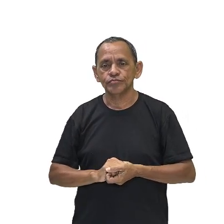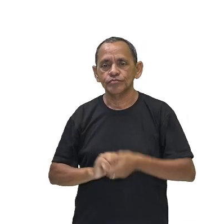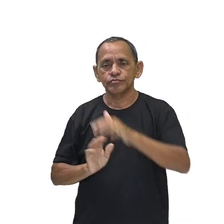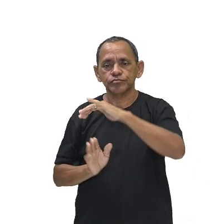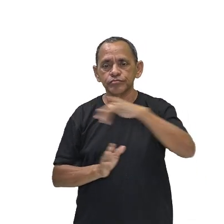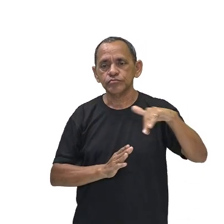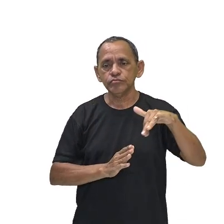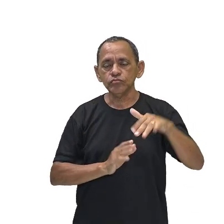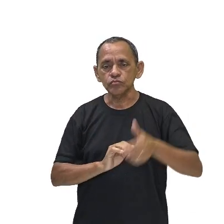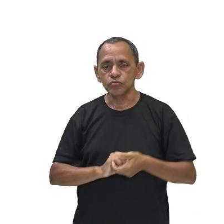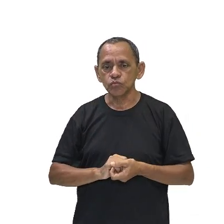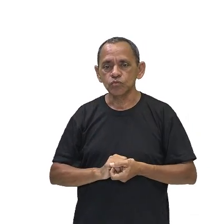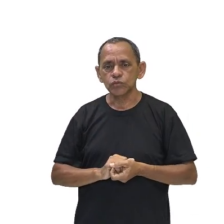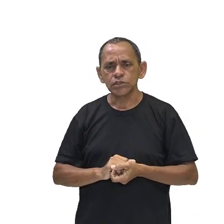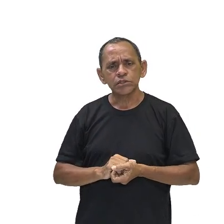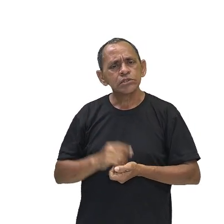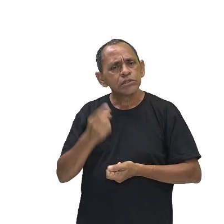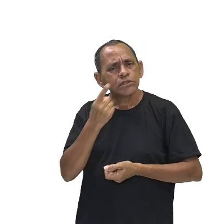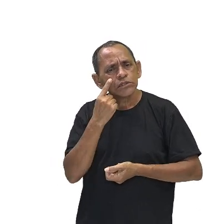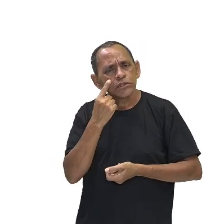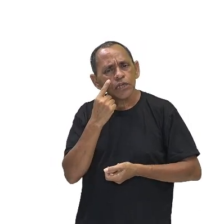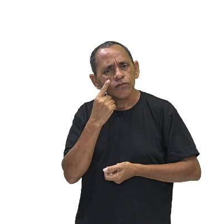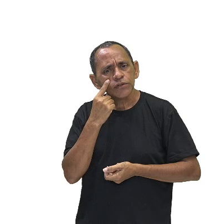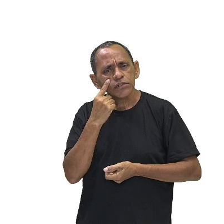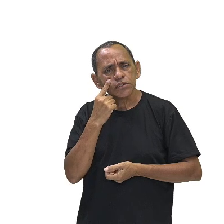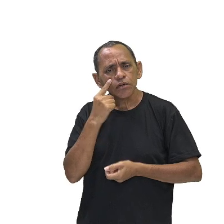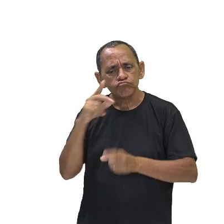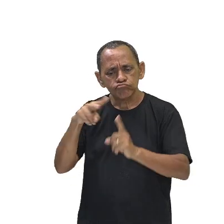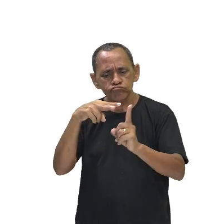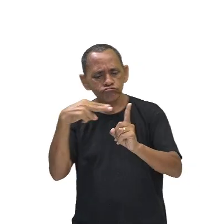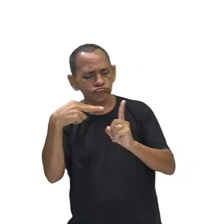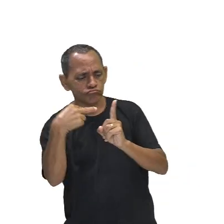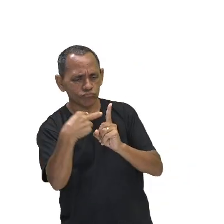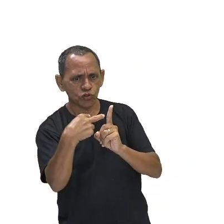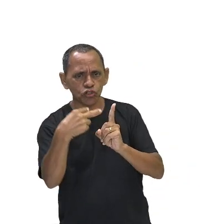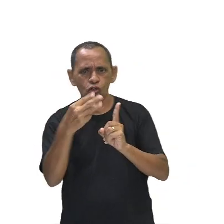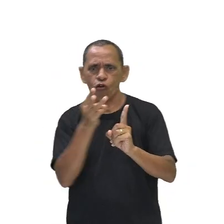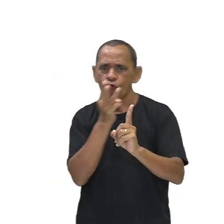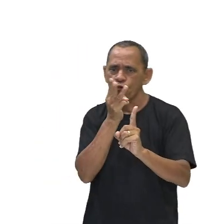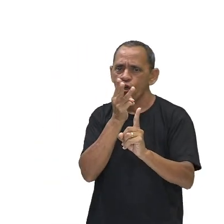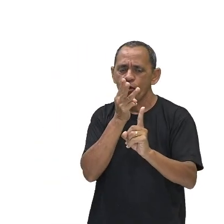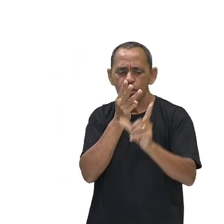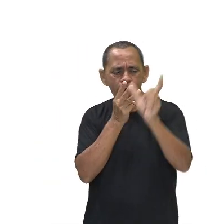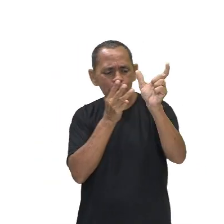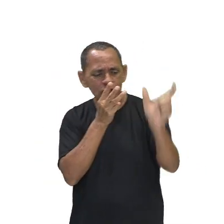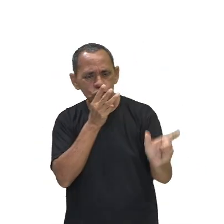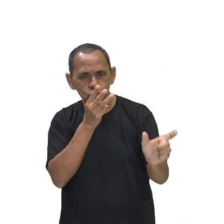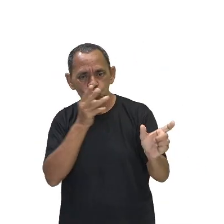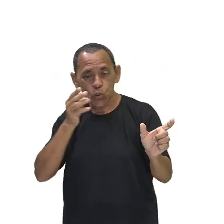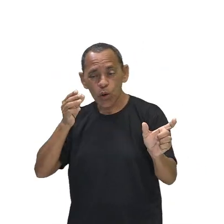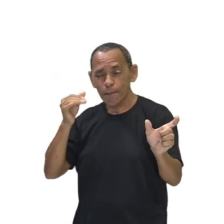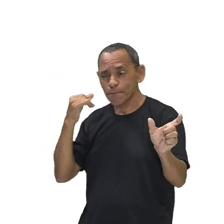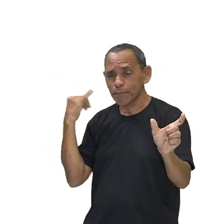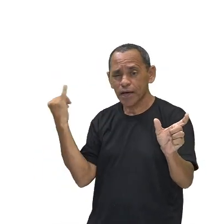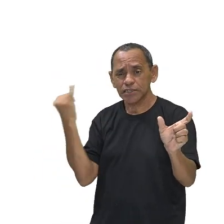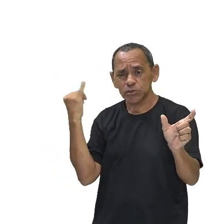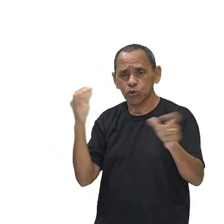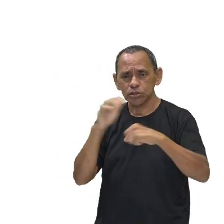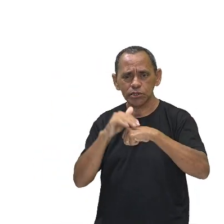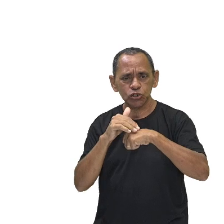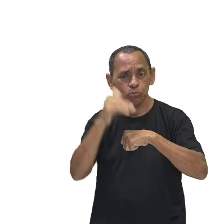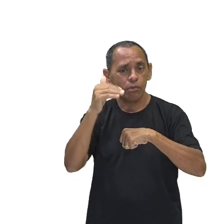sociológico de Weber, o indivíduo, ele é o fundamento da sociedade, certo?